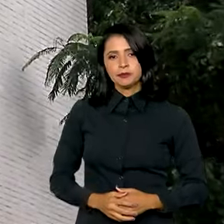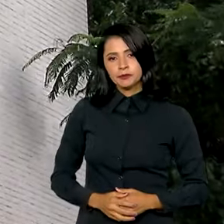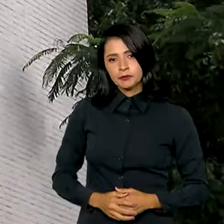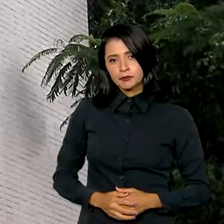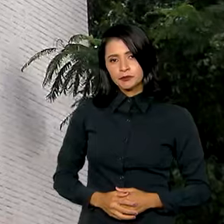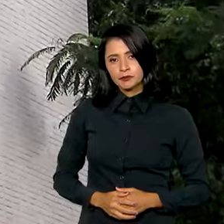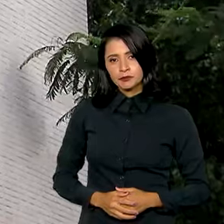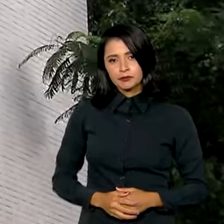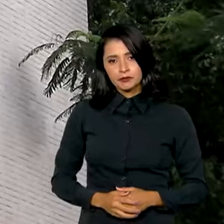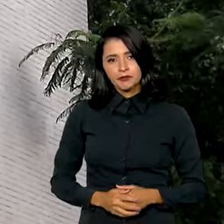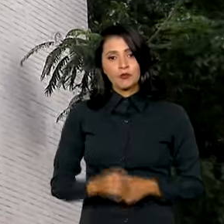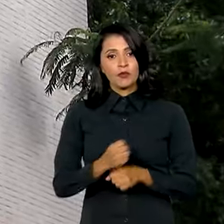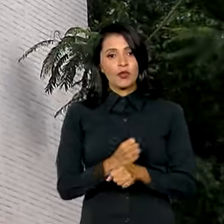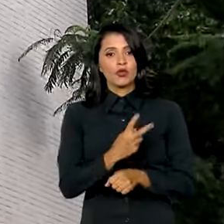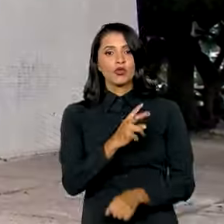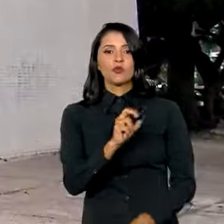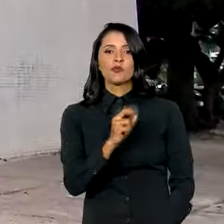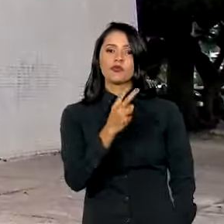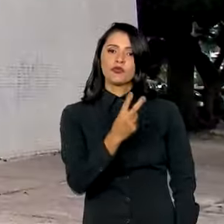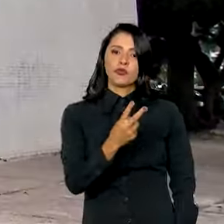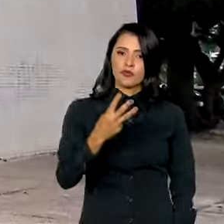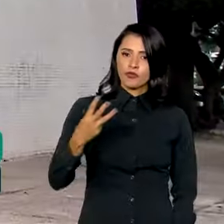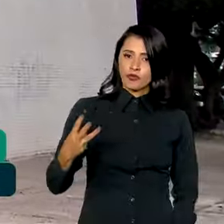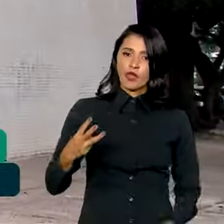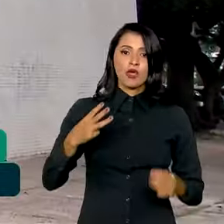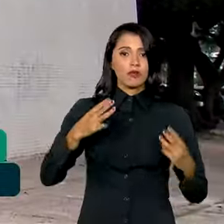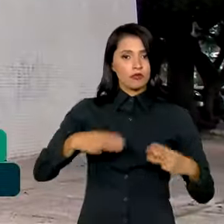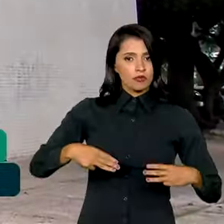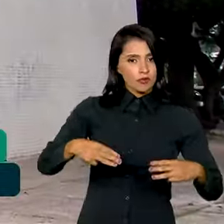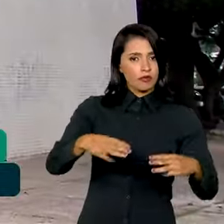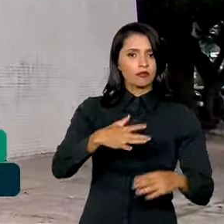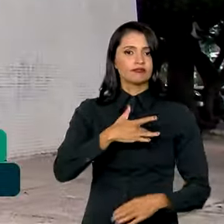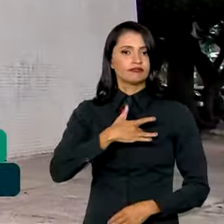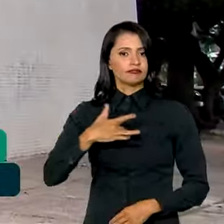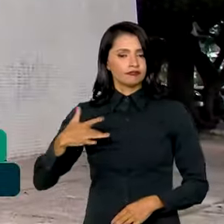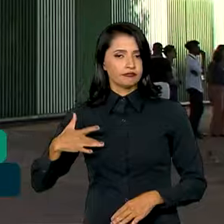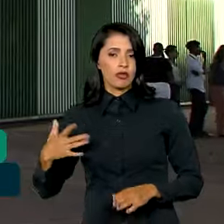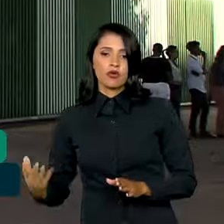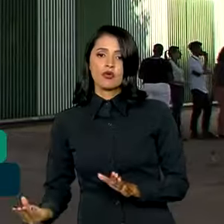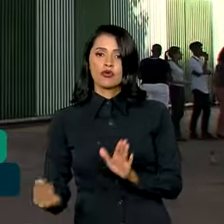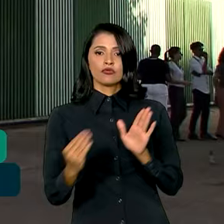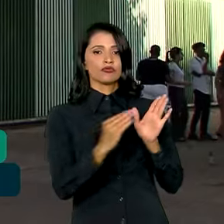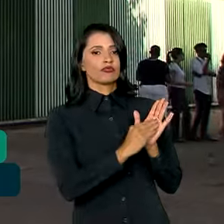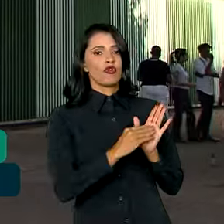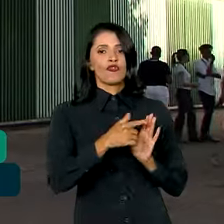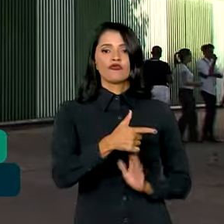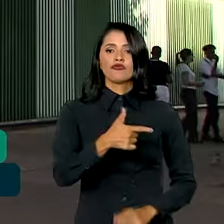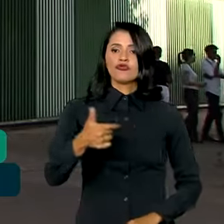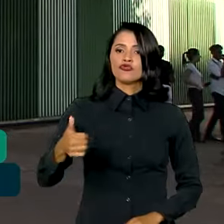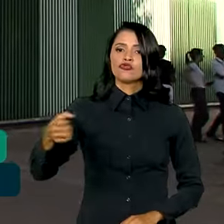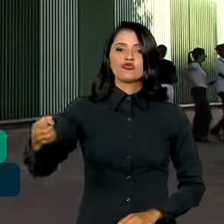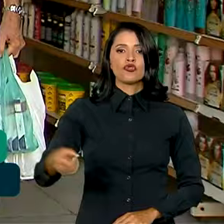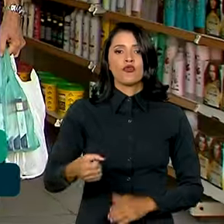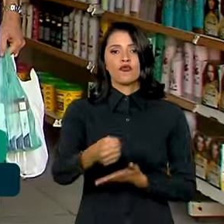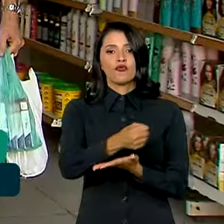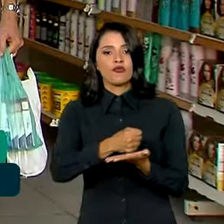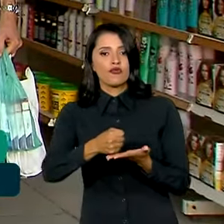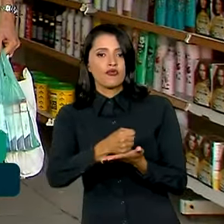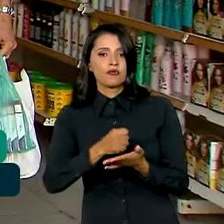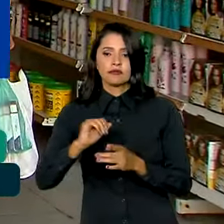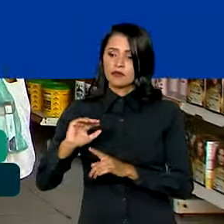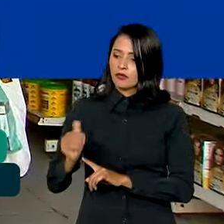Em 2023, o Ministério da Saúde incorporou 21 novos medicamentos e